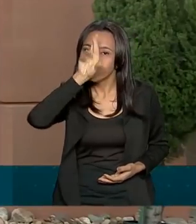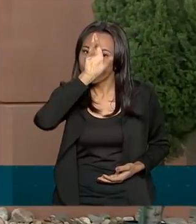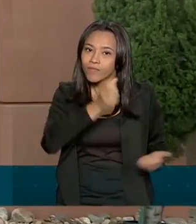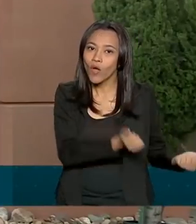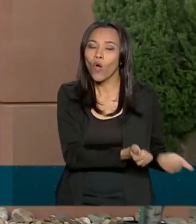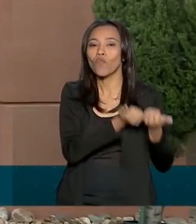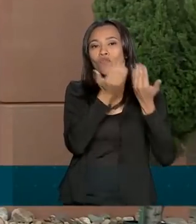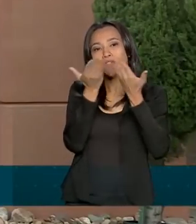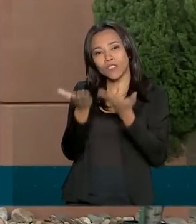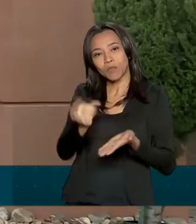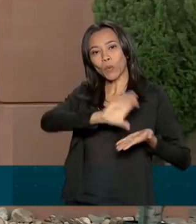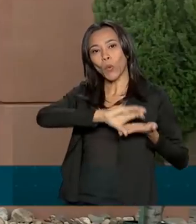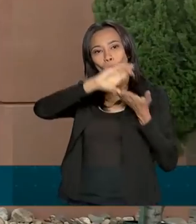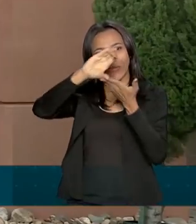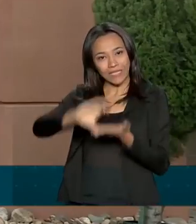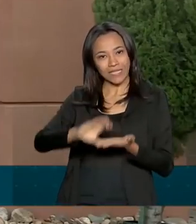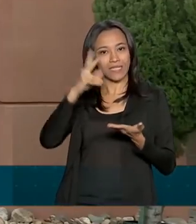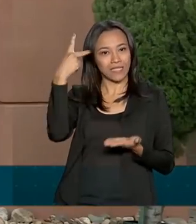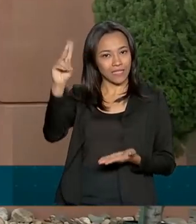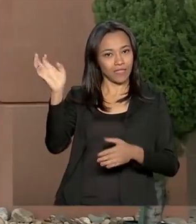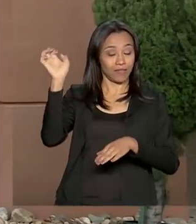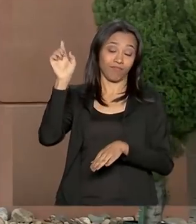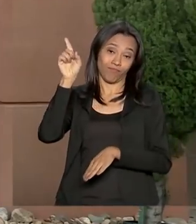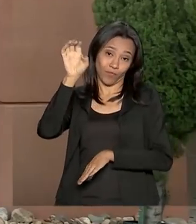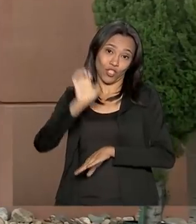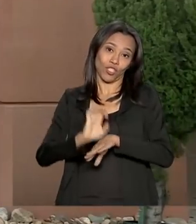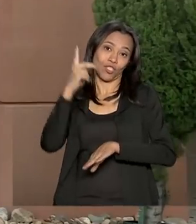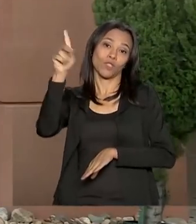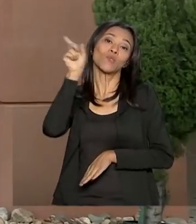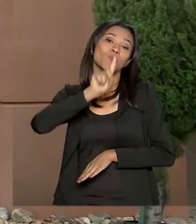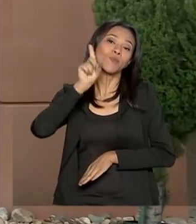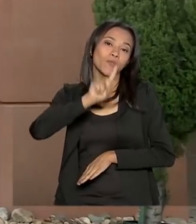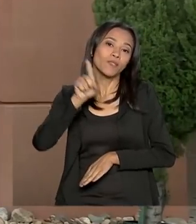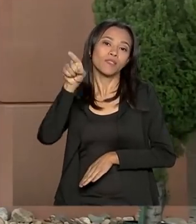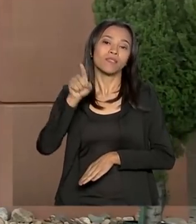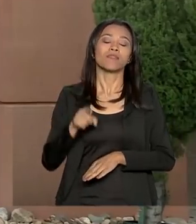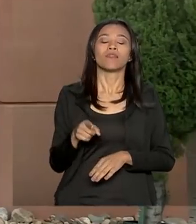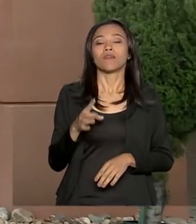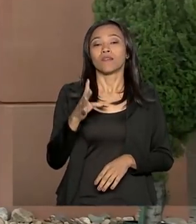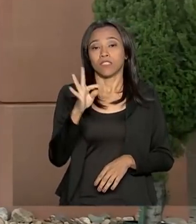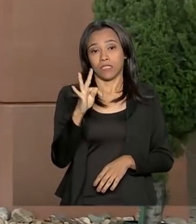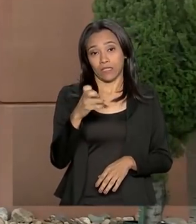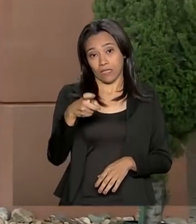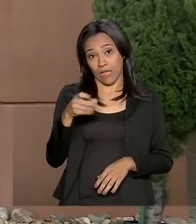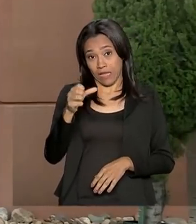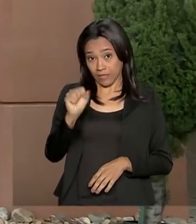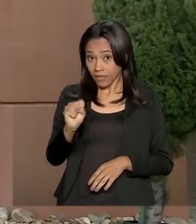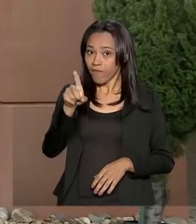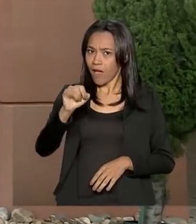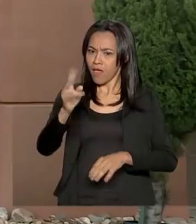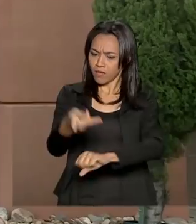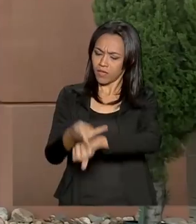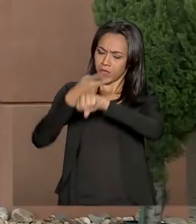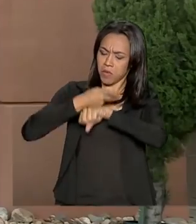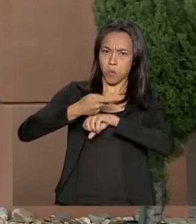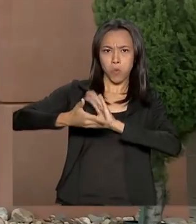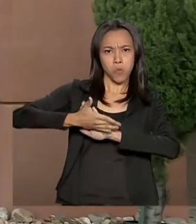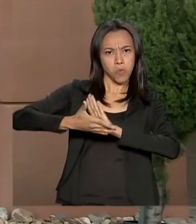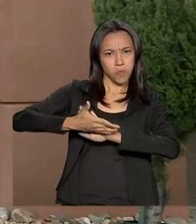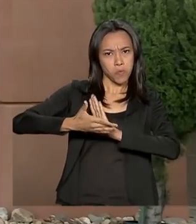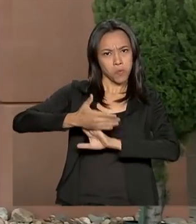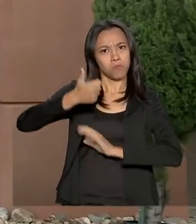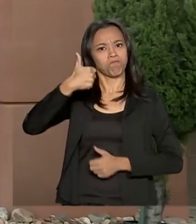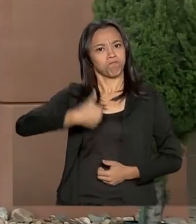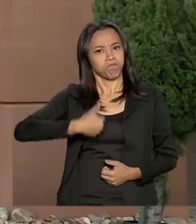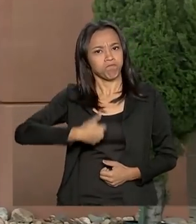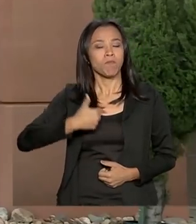Conselho de Relações Exteriores de Dallas-Fort Worth. Nesse almoço, o presidente vai receber o prêmio de personalidade do ano oferecido pela